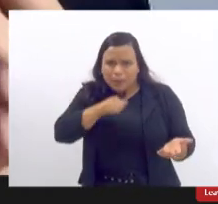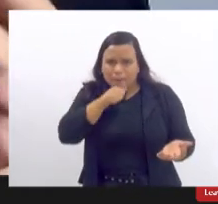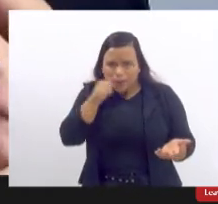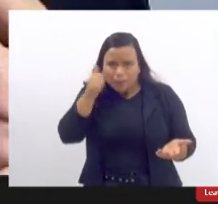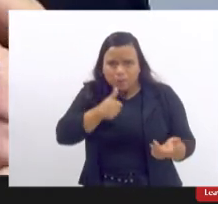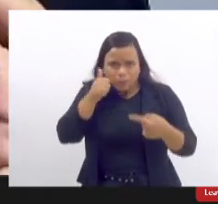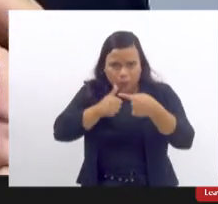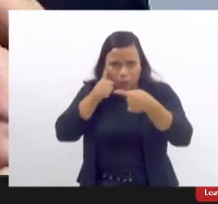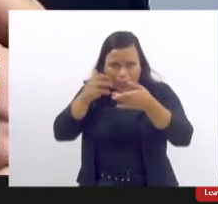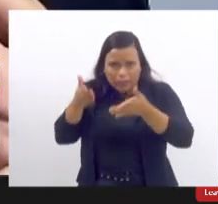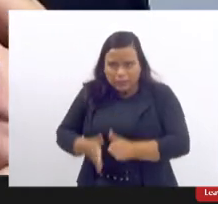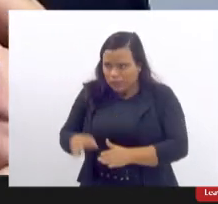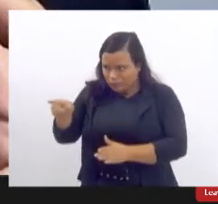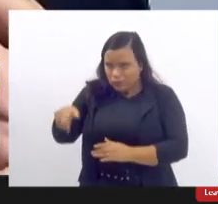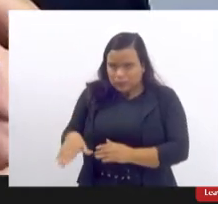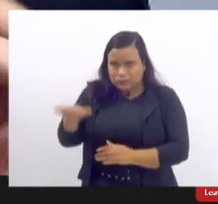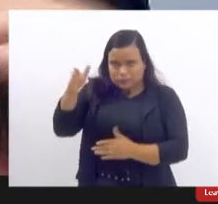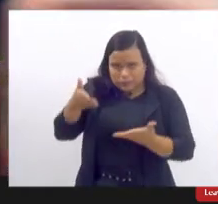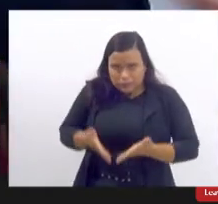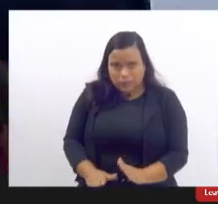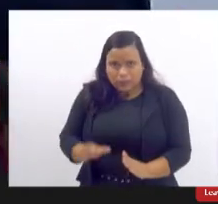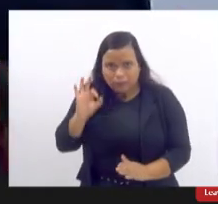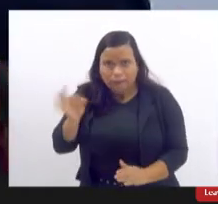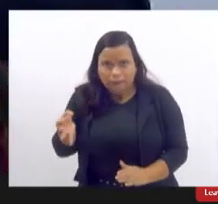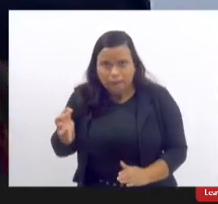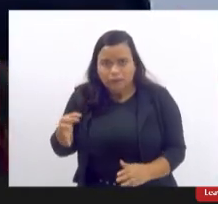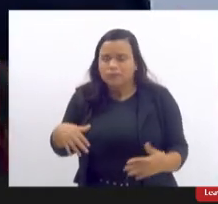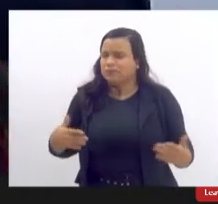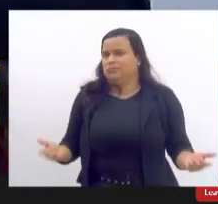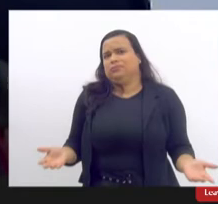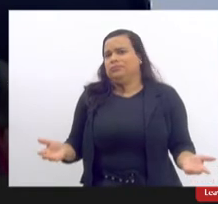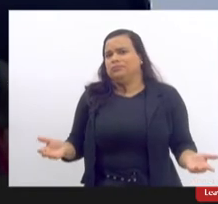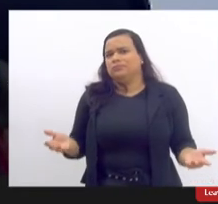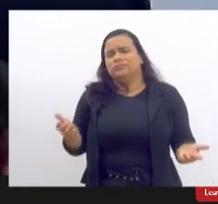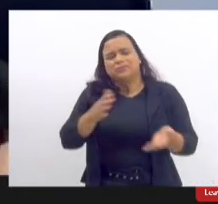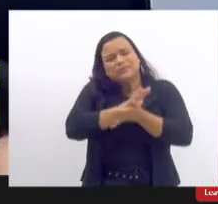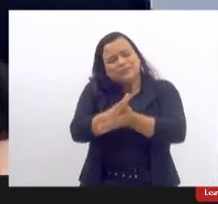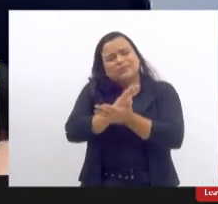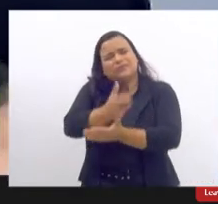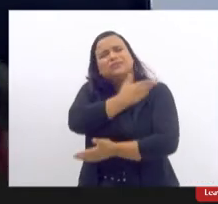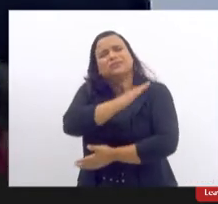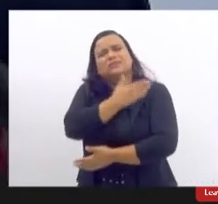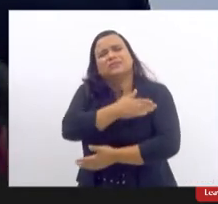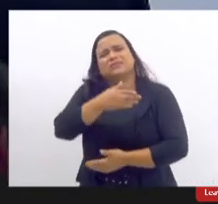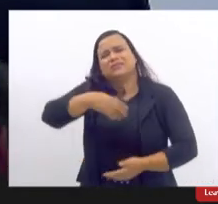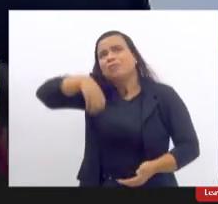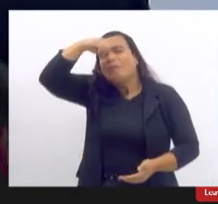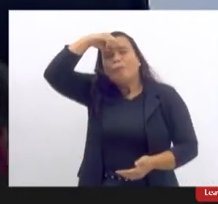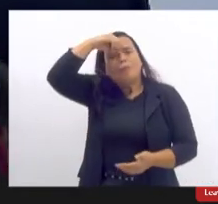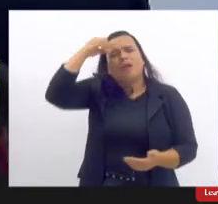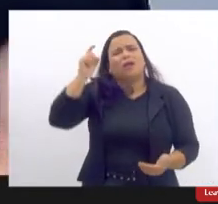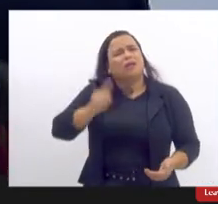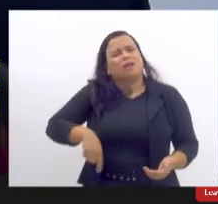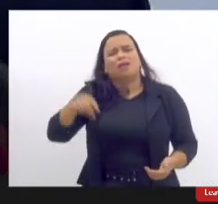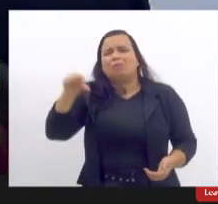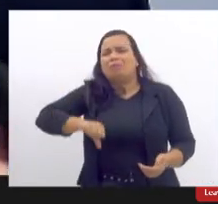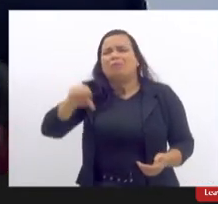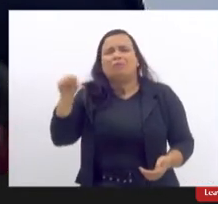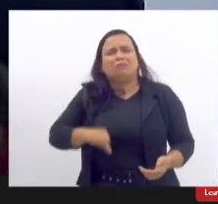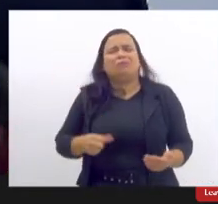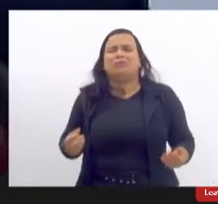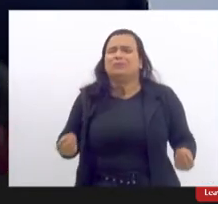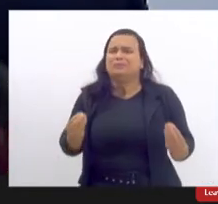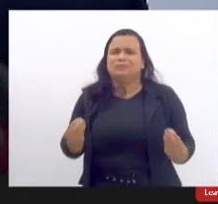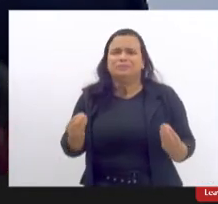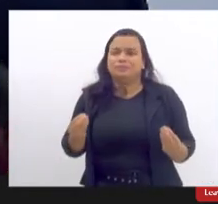ignorância e o preconceito são algo assim muito muito fortes quando